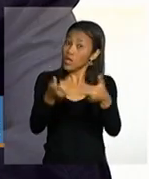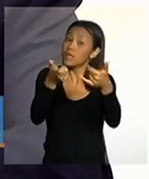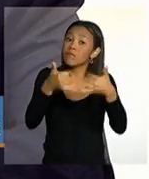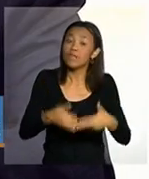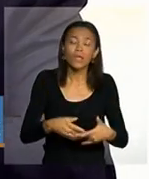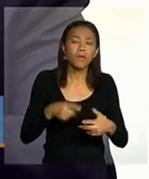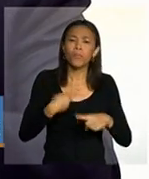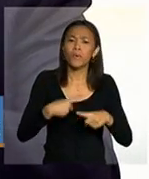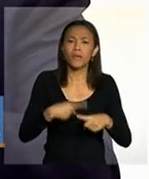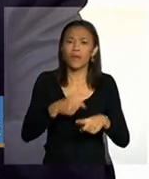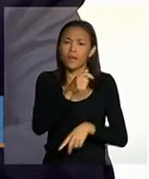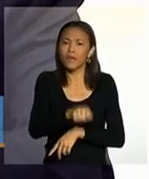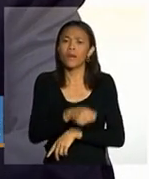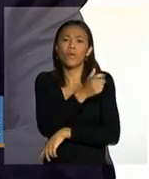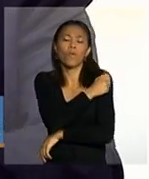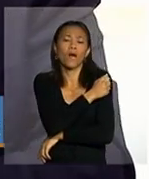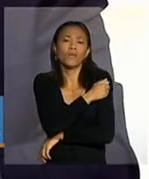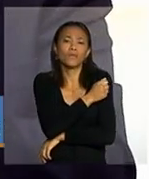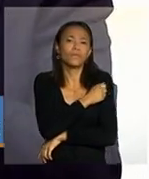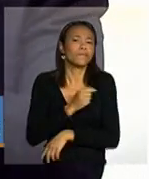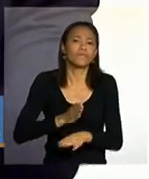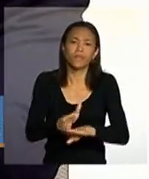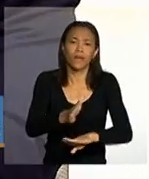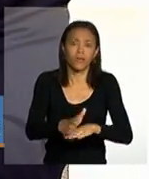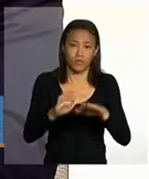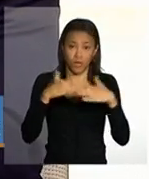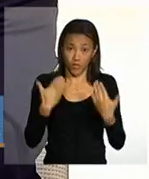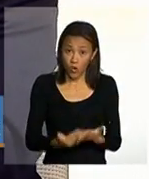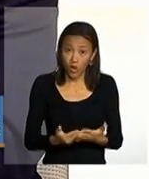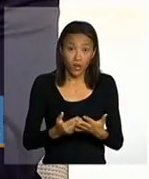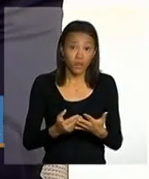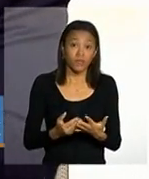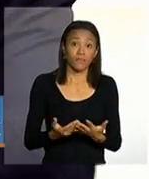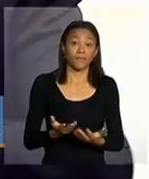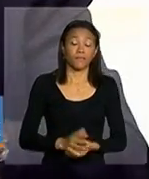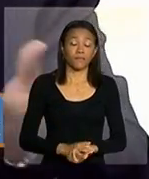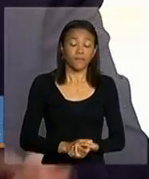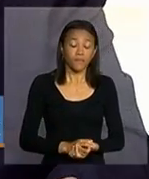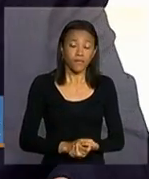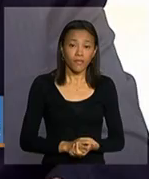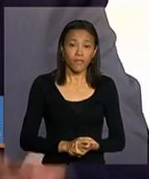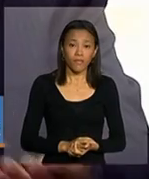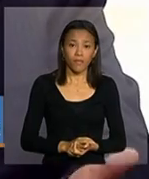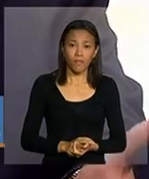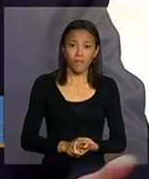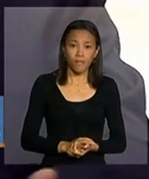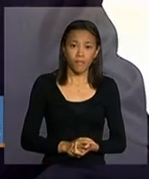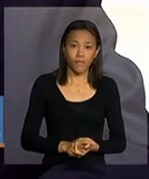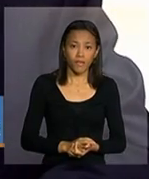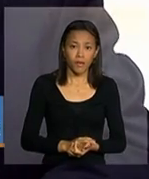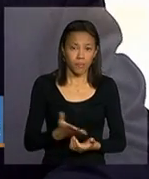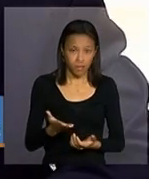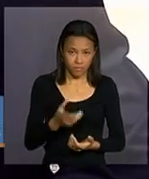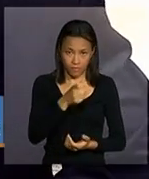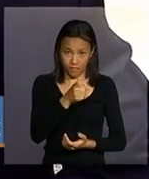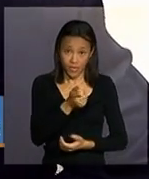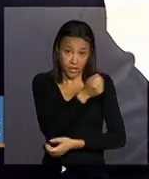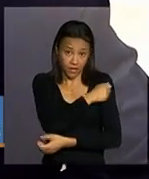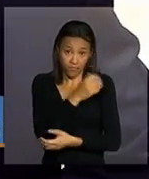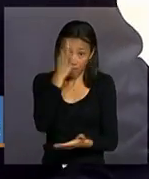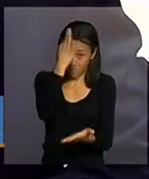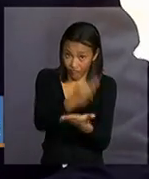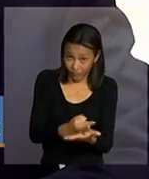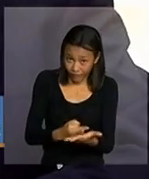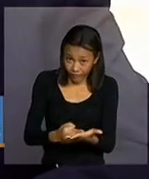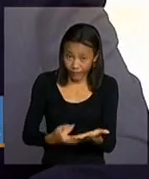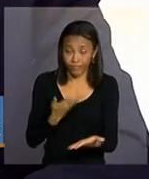só porque a escola pode não quais os motivos indicados pela escola pela infrequência ou pela não